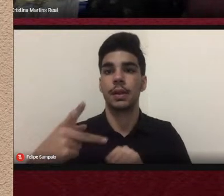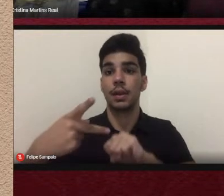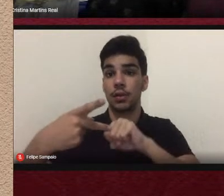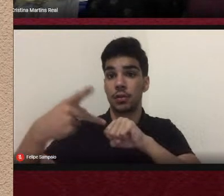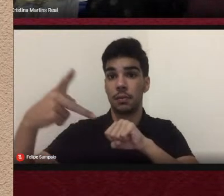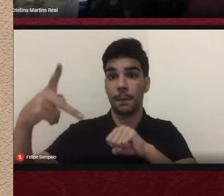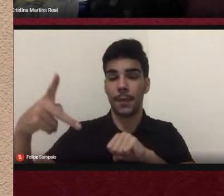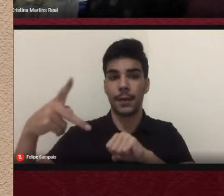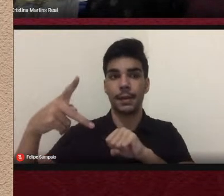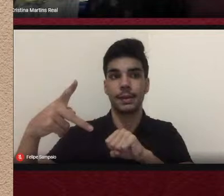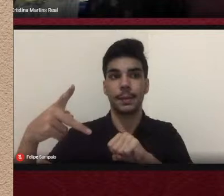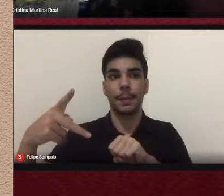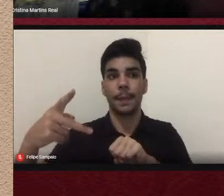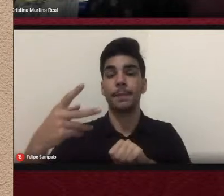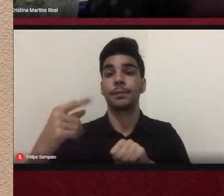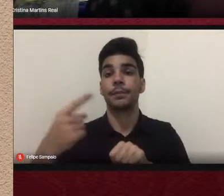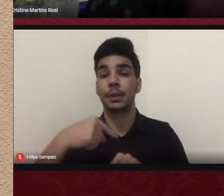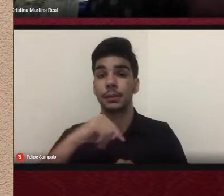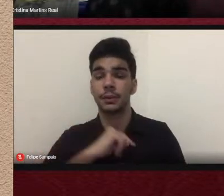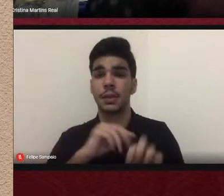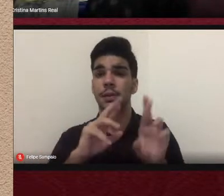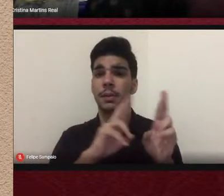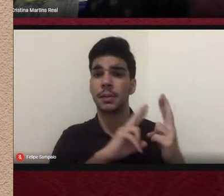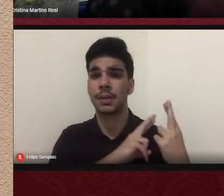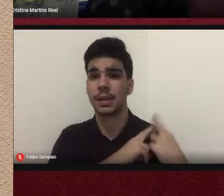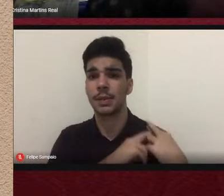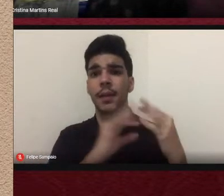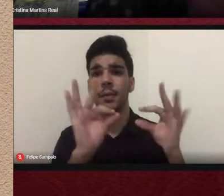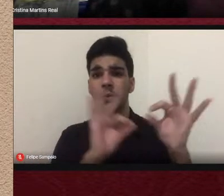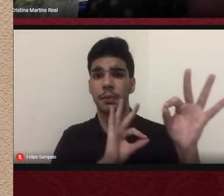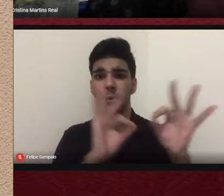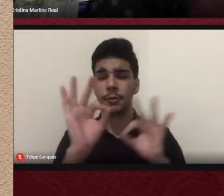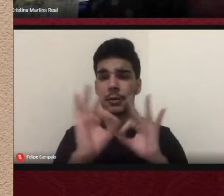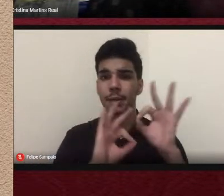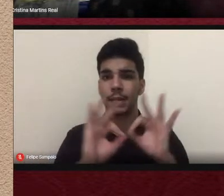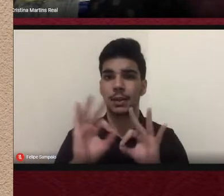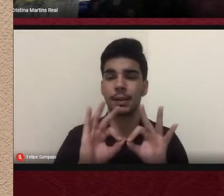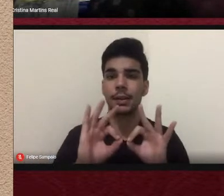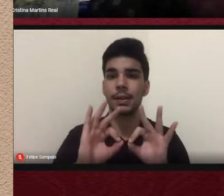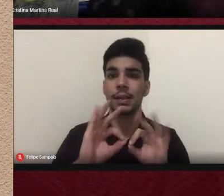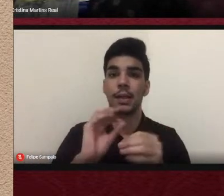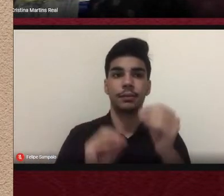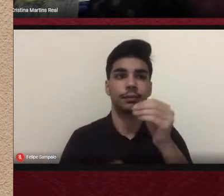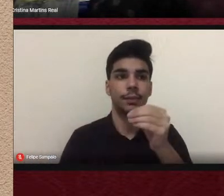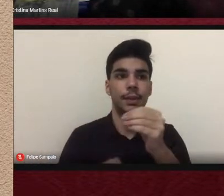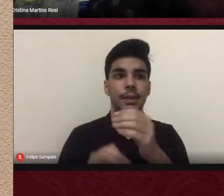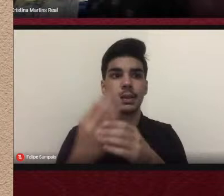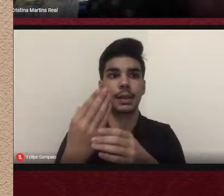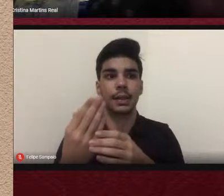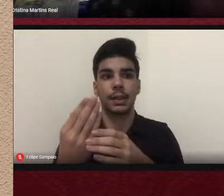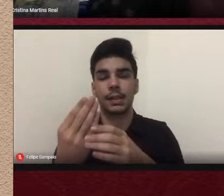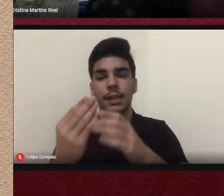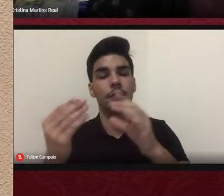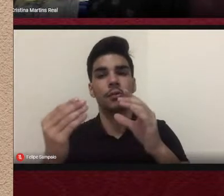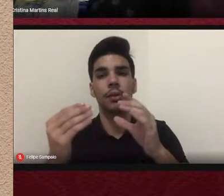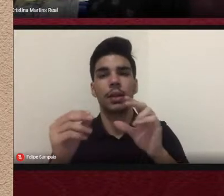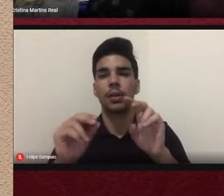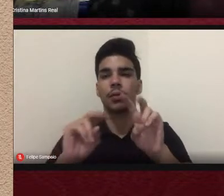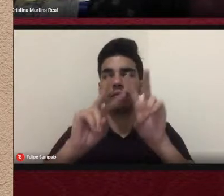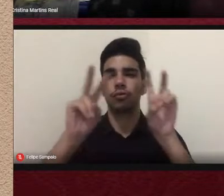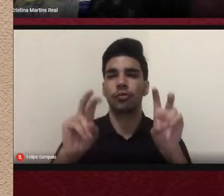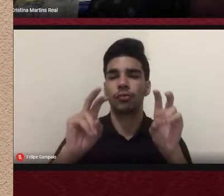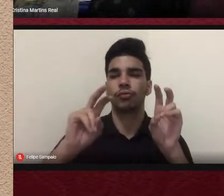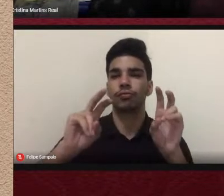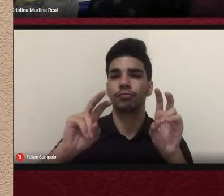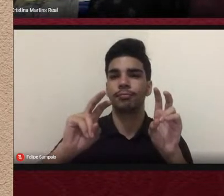fomos as responsáveis, então, por organizar essa obra que a gente intitulou a UFGD